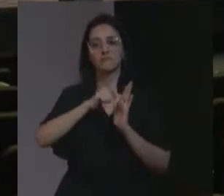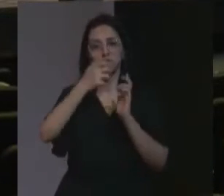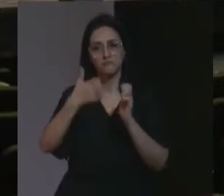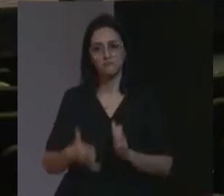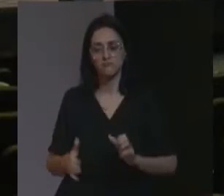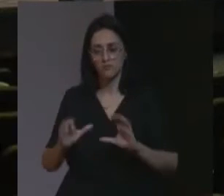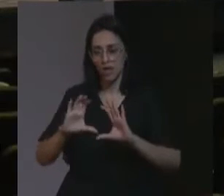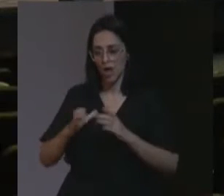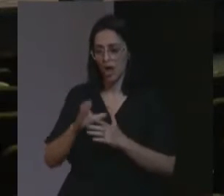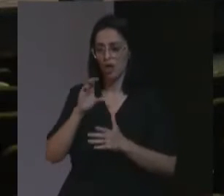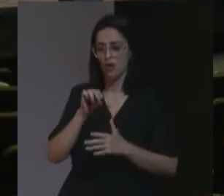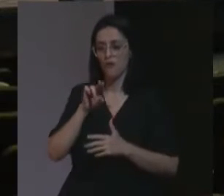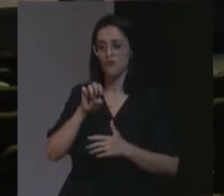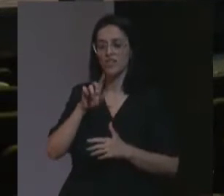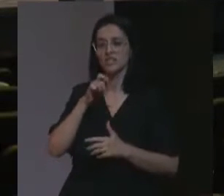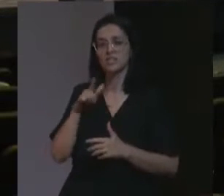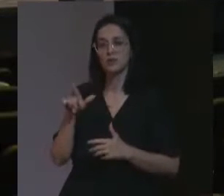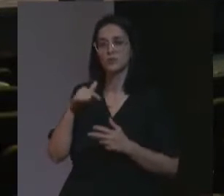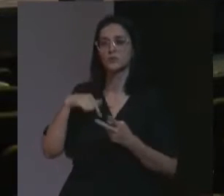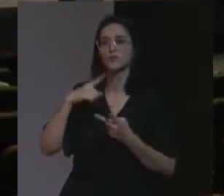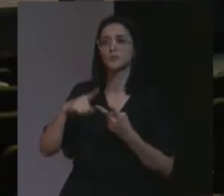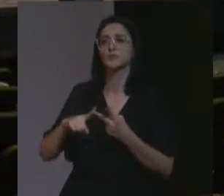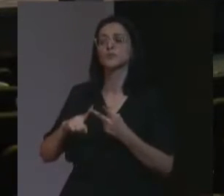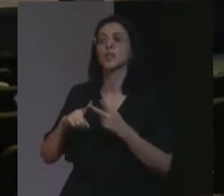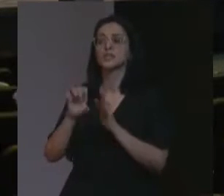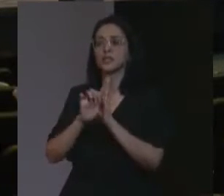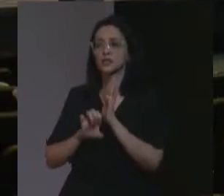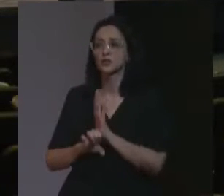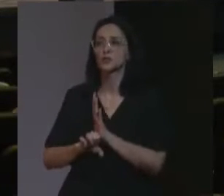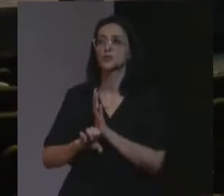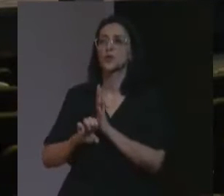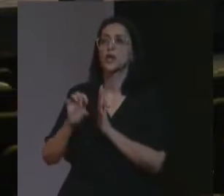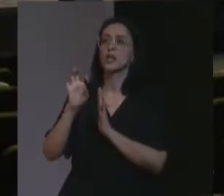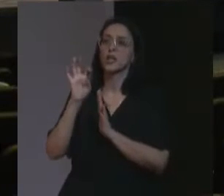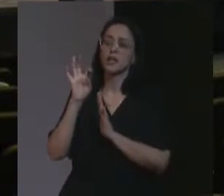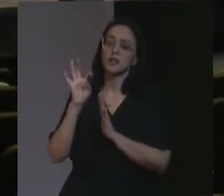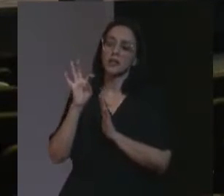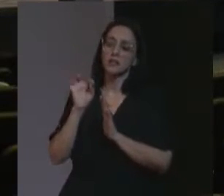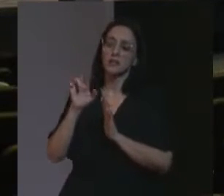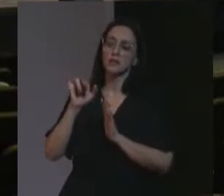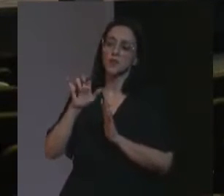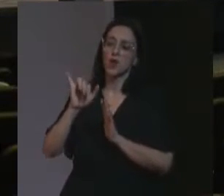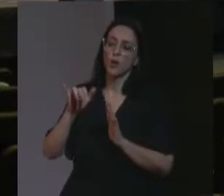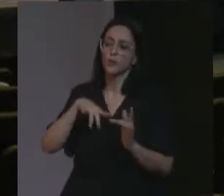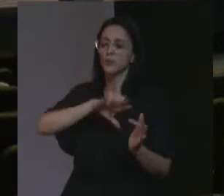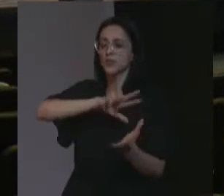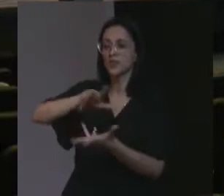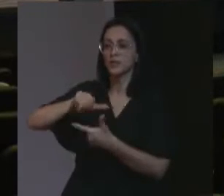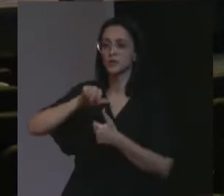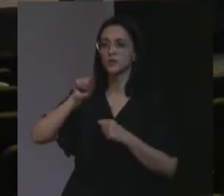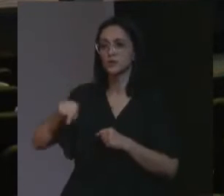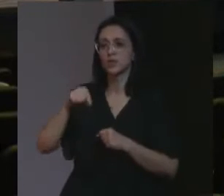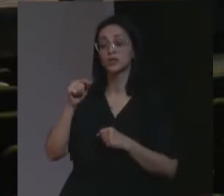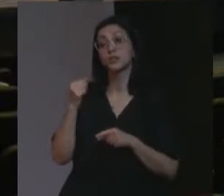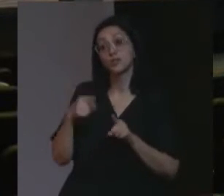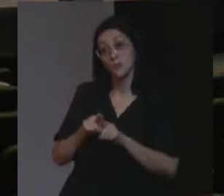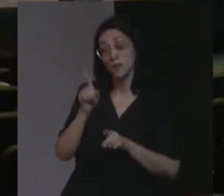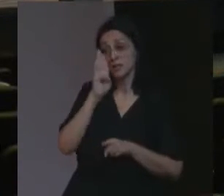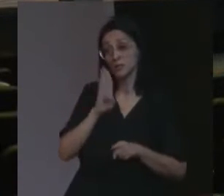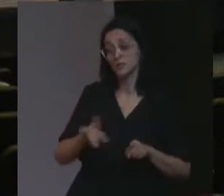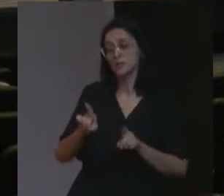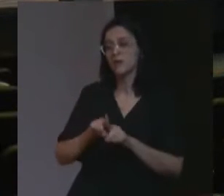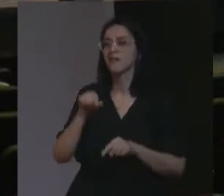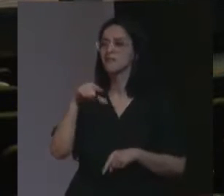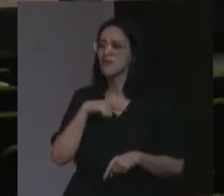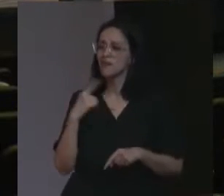pela convenção, pelo estatuto, do Tribunal Penal Internacional, e pela lei brasileira, tem um dispositivo, muito interessante